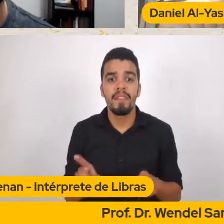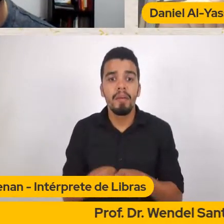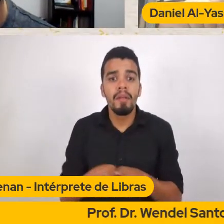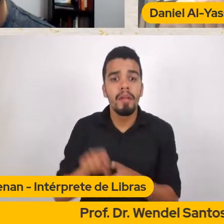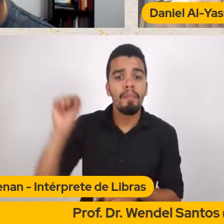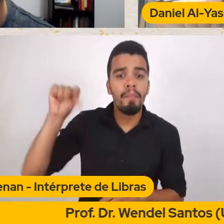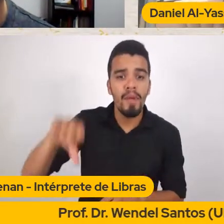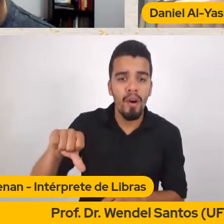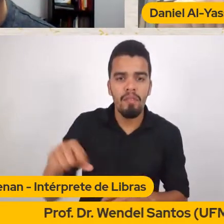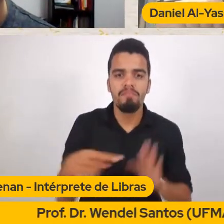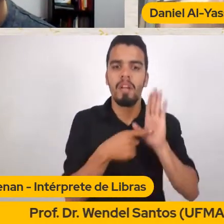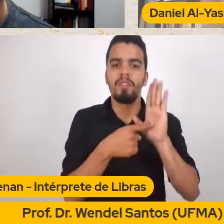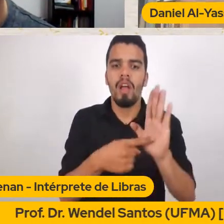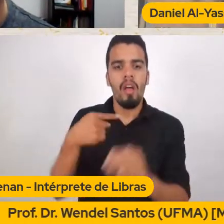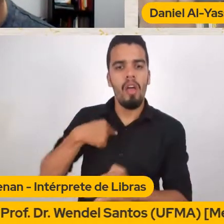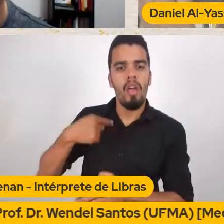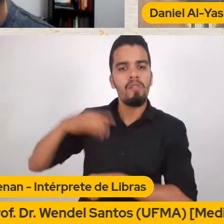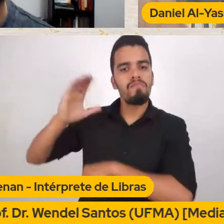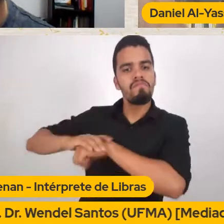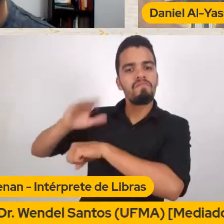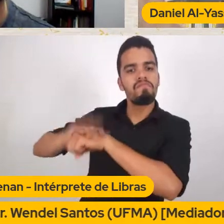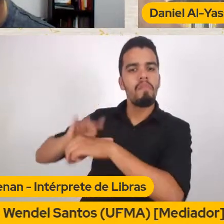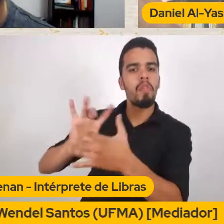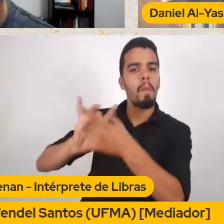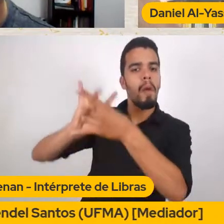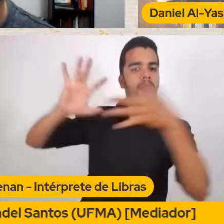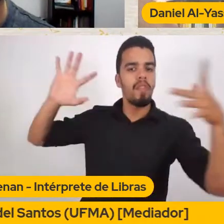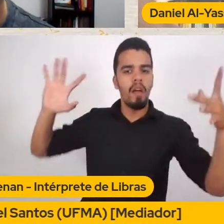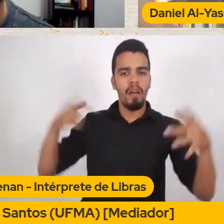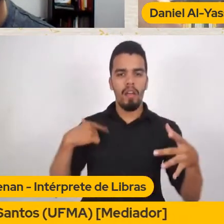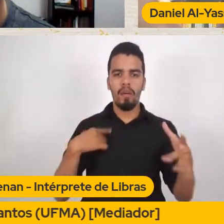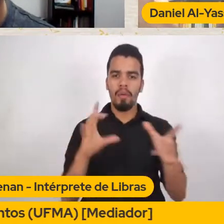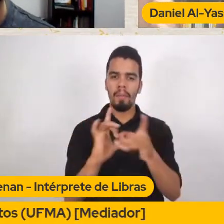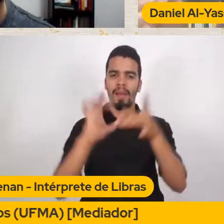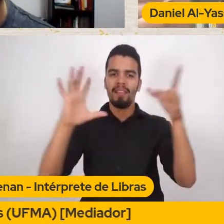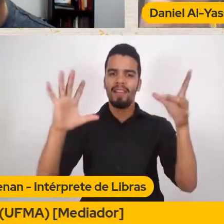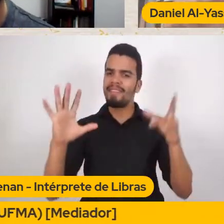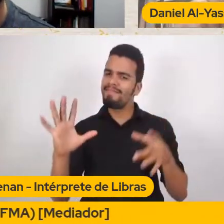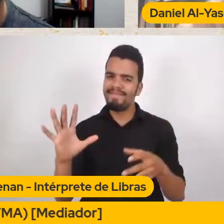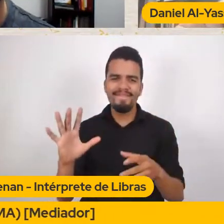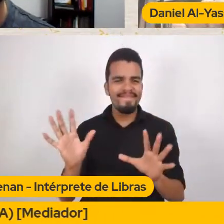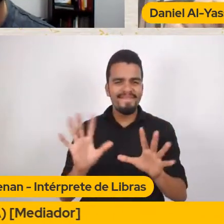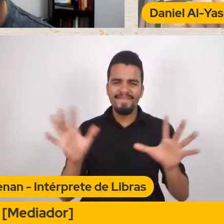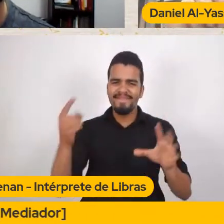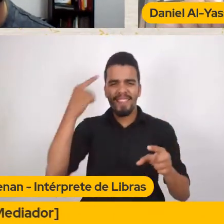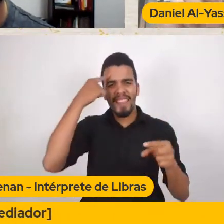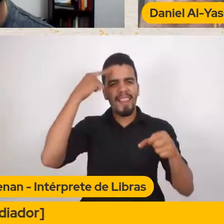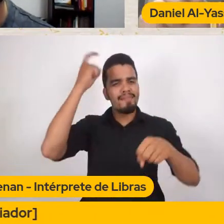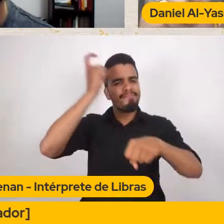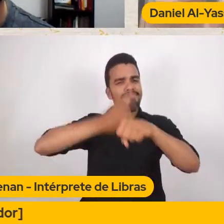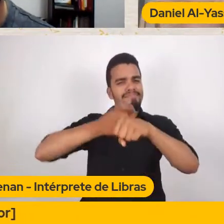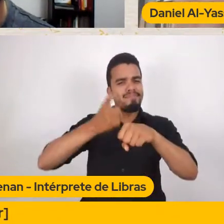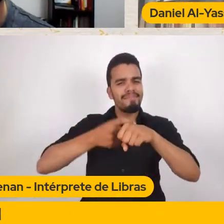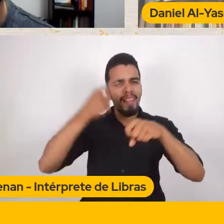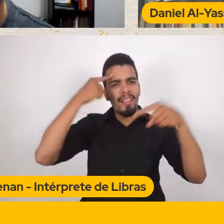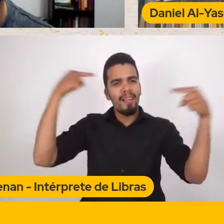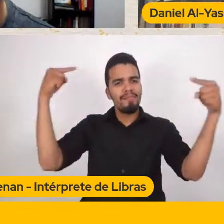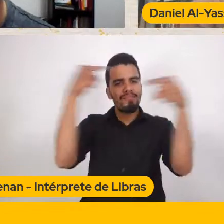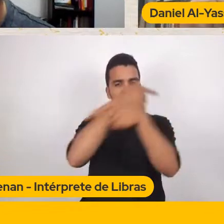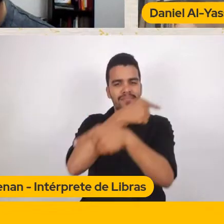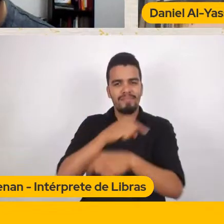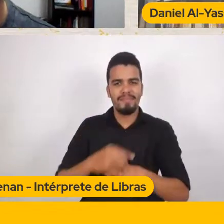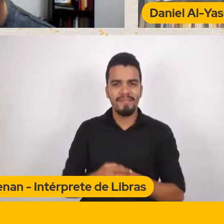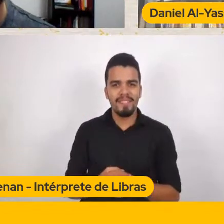Né Sim Sim A grande esquizofrenia Está aí Né É Um libertário Anarco Capitalista